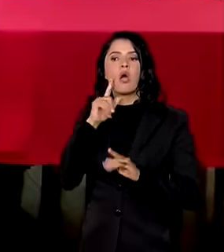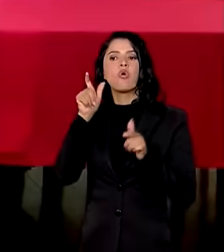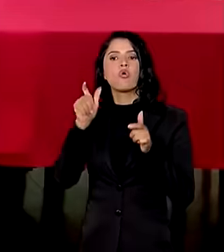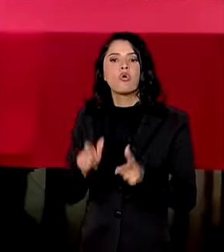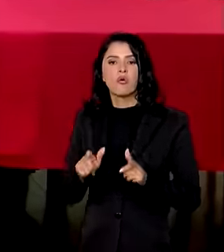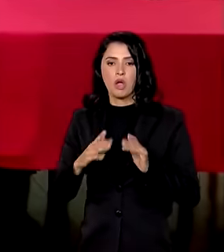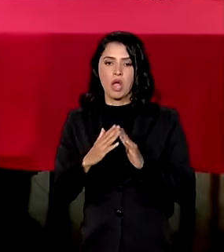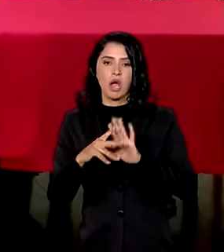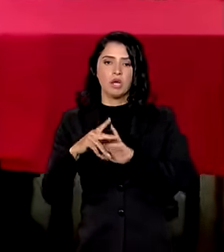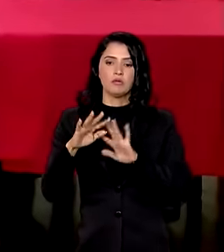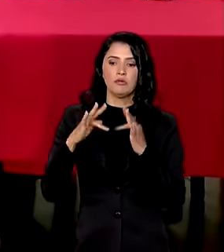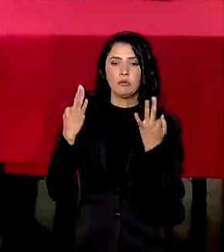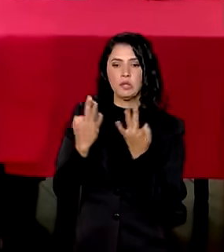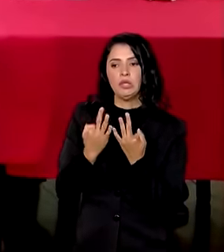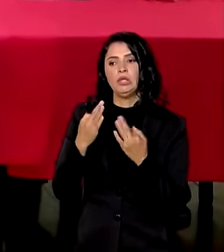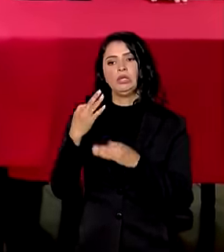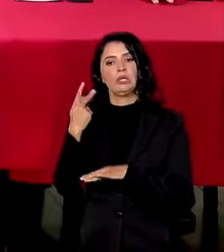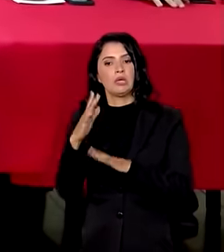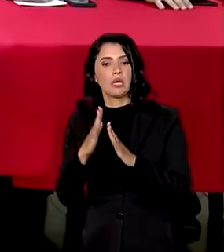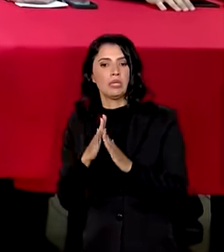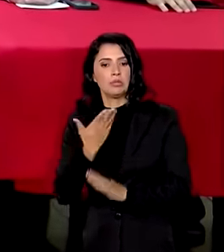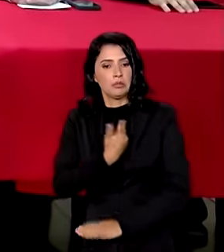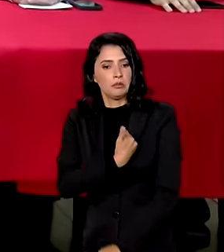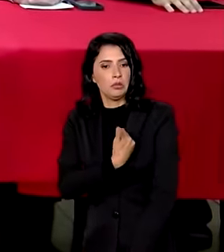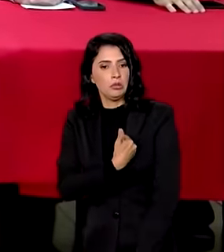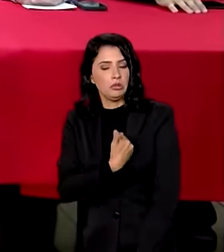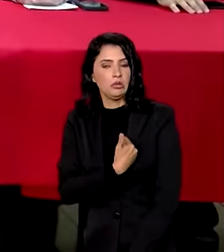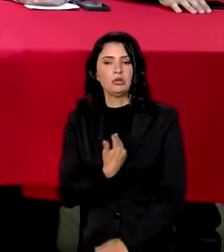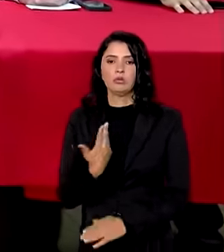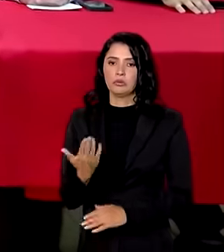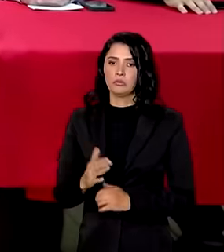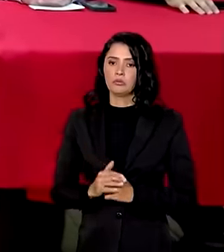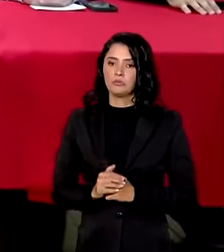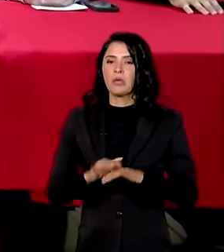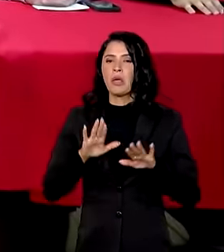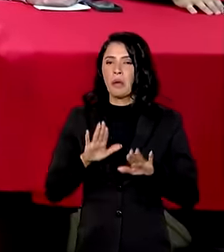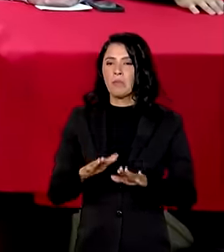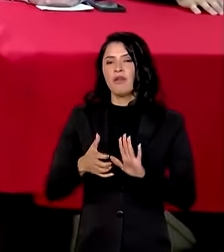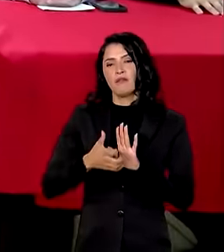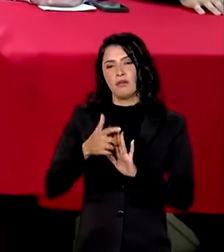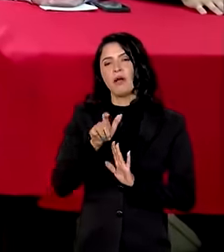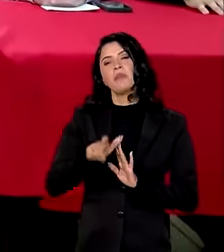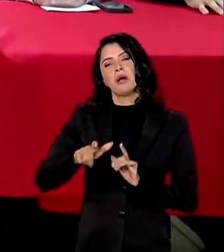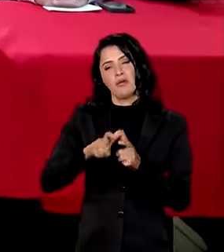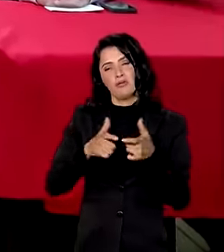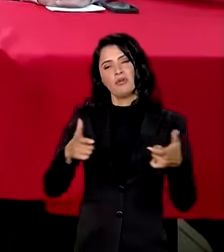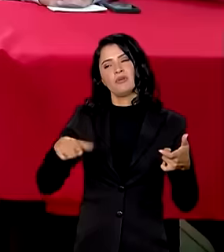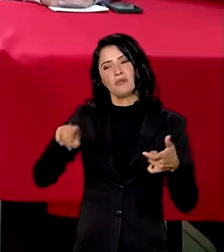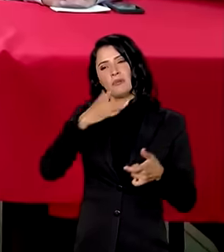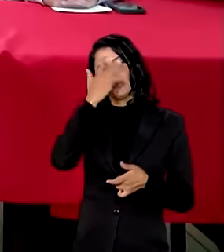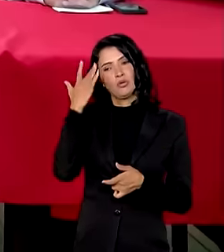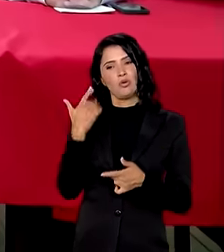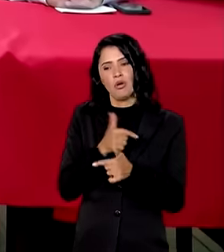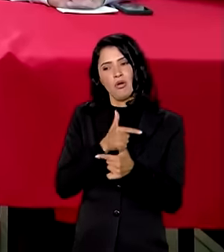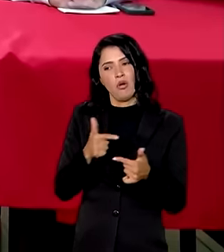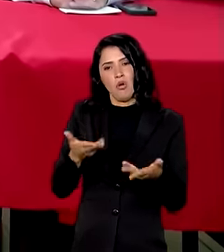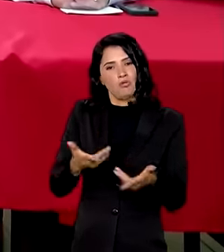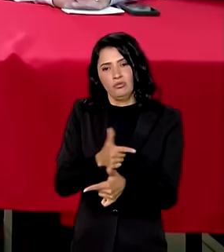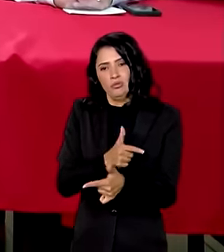em casa de parentes, em casa de amigos. Mas muitas dessas pessoas também não têm hoje